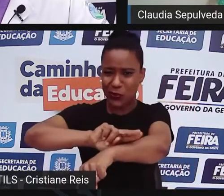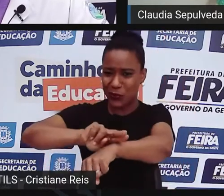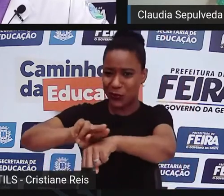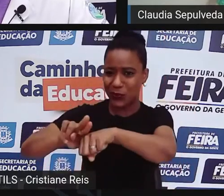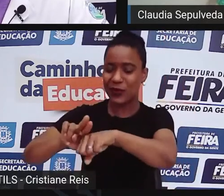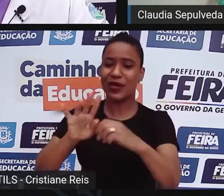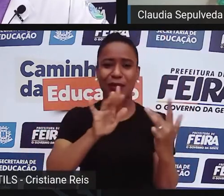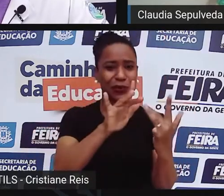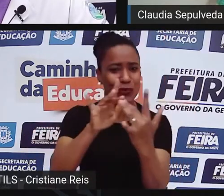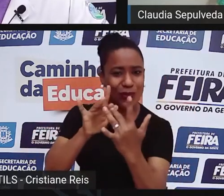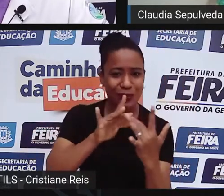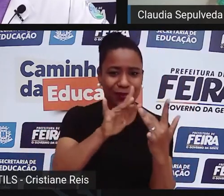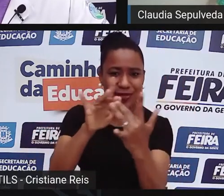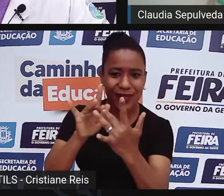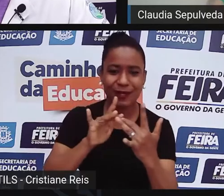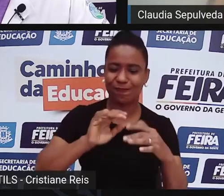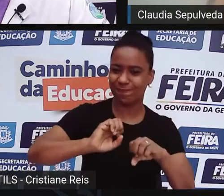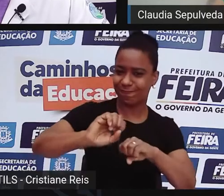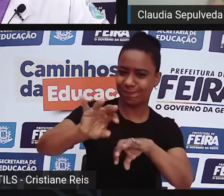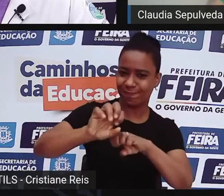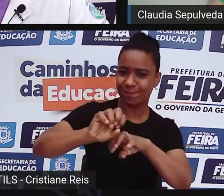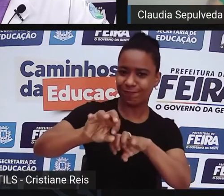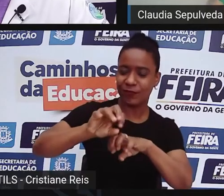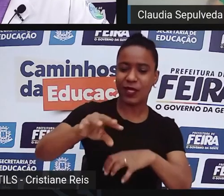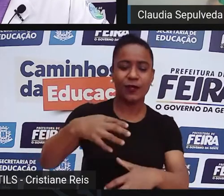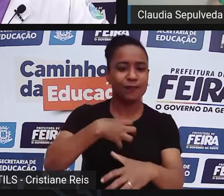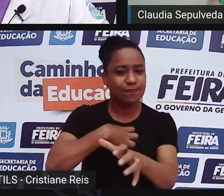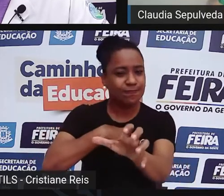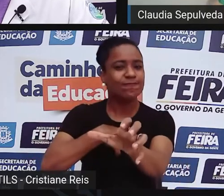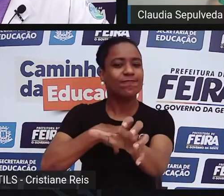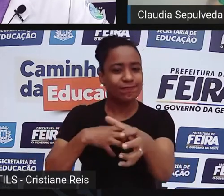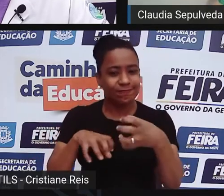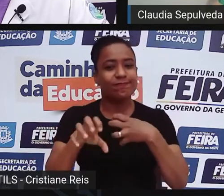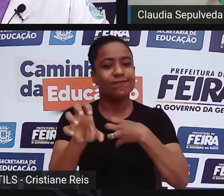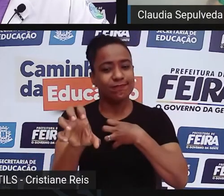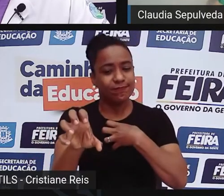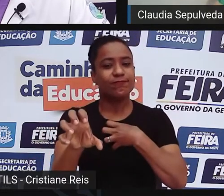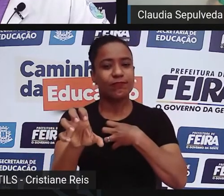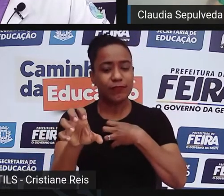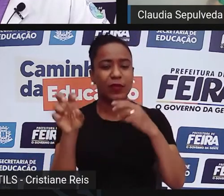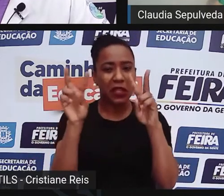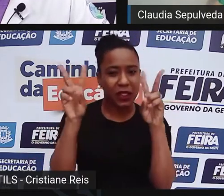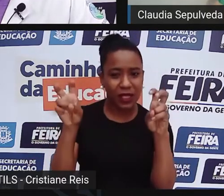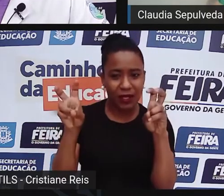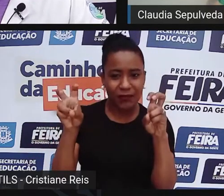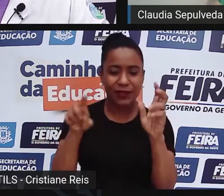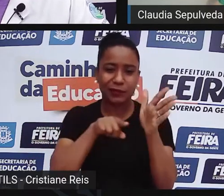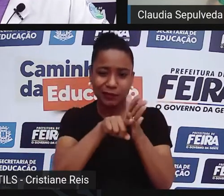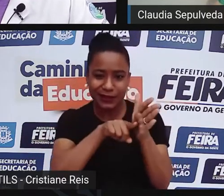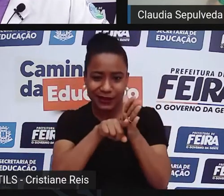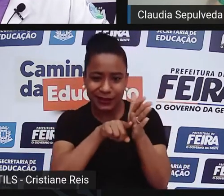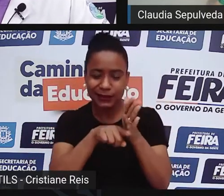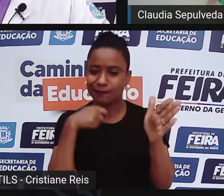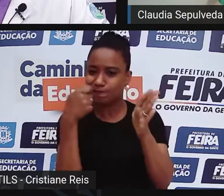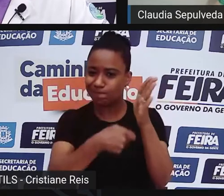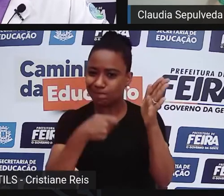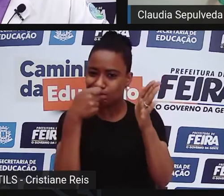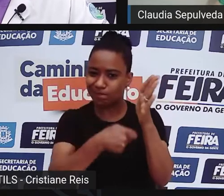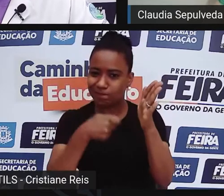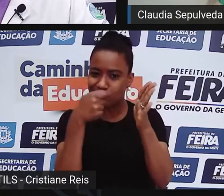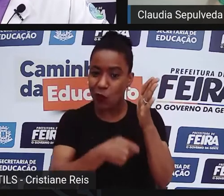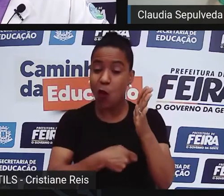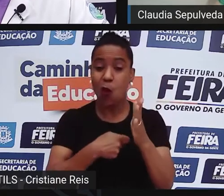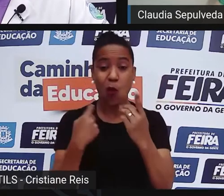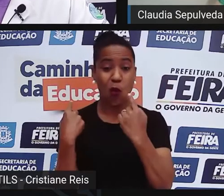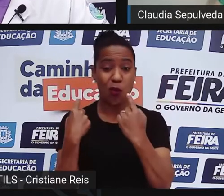maior sensibilidade para um tema que sempre, ou para um fenômeno que sempre me intrigou e que sempre eu quis lutar contra, que é o racismo, né?